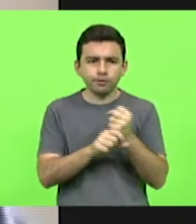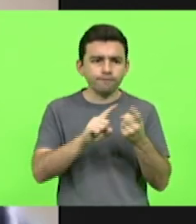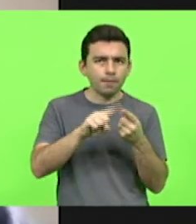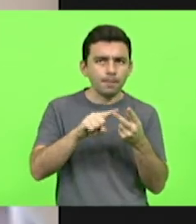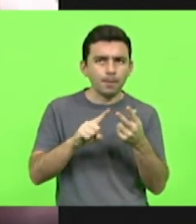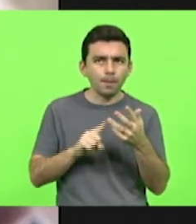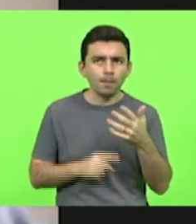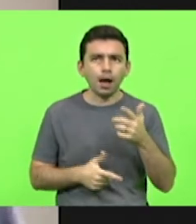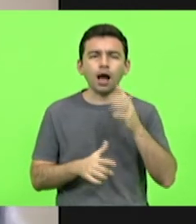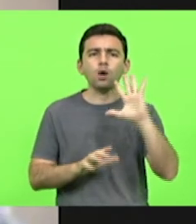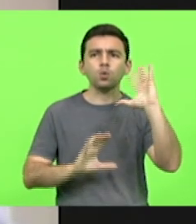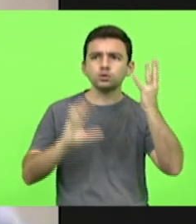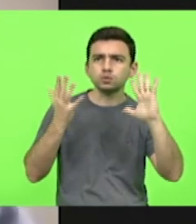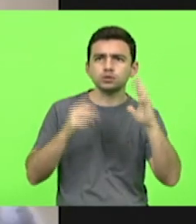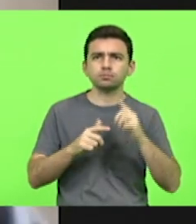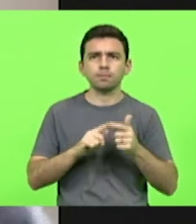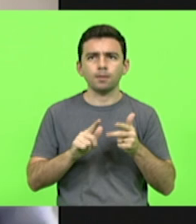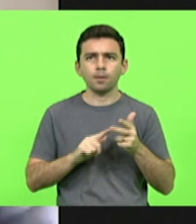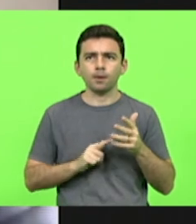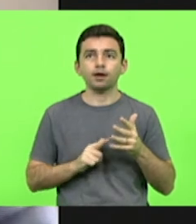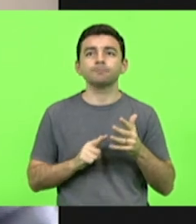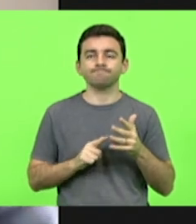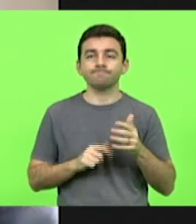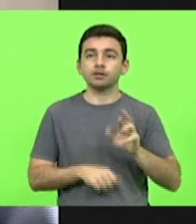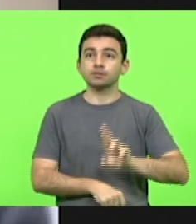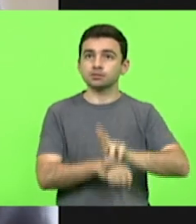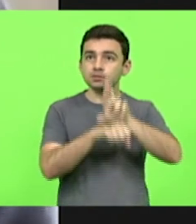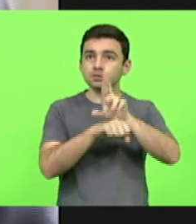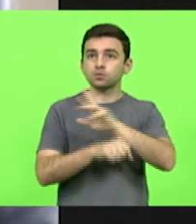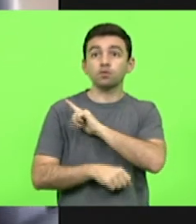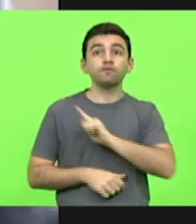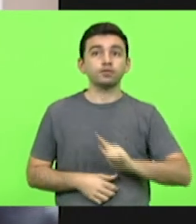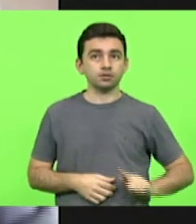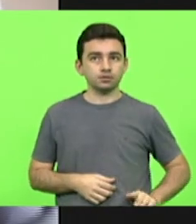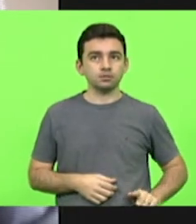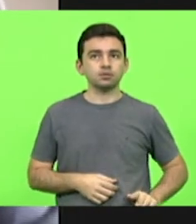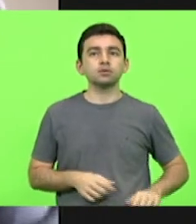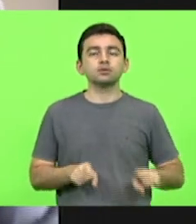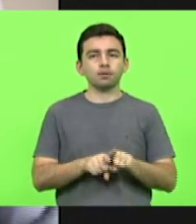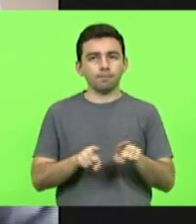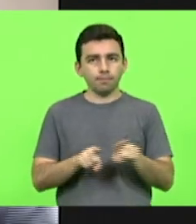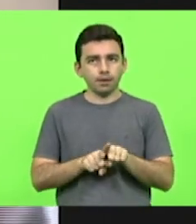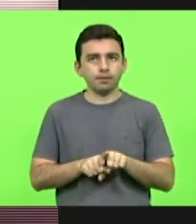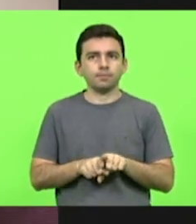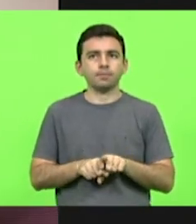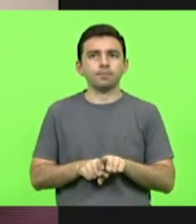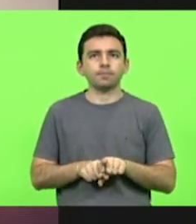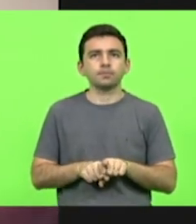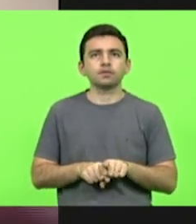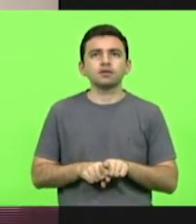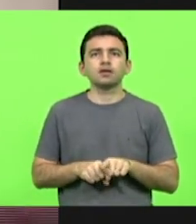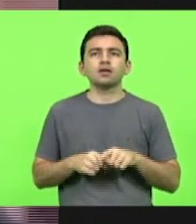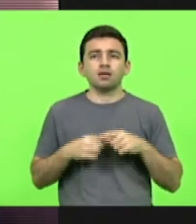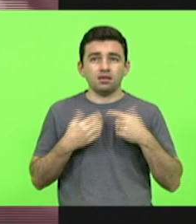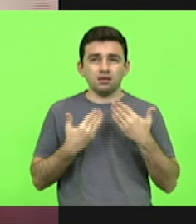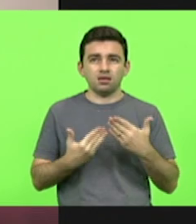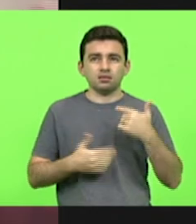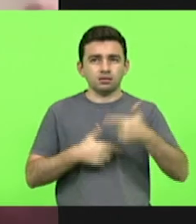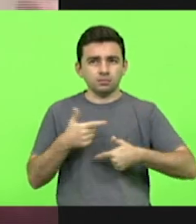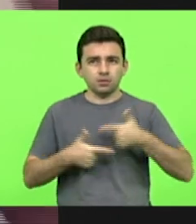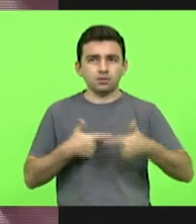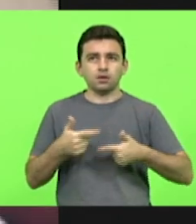toda uma assistência em nome do governo do Estado. E, ao mesmo tempo também, fazendo com que o